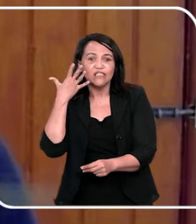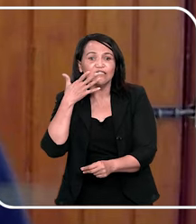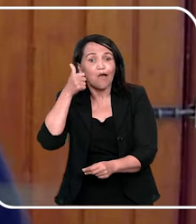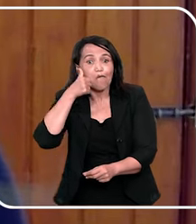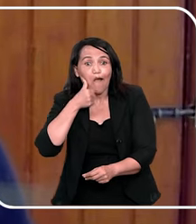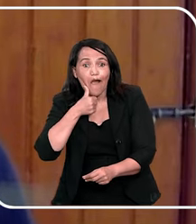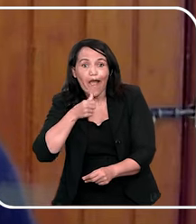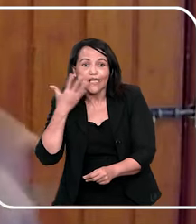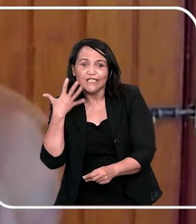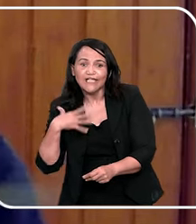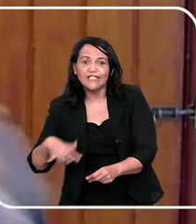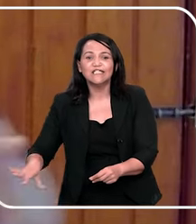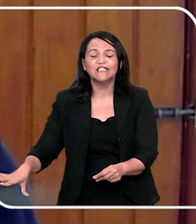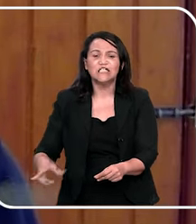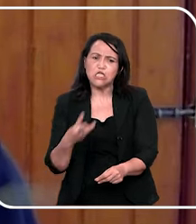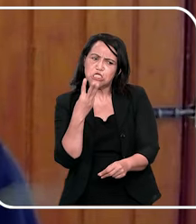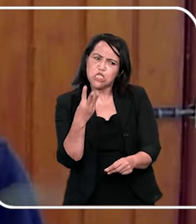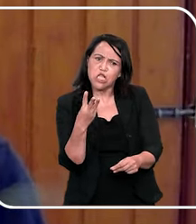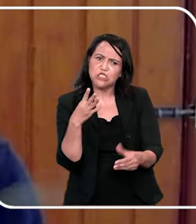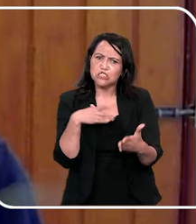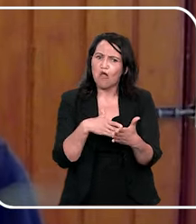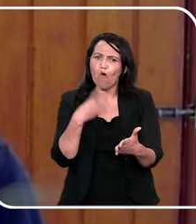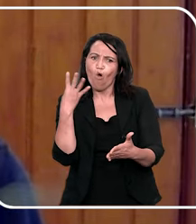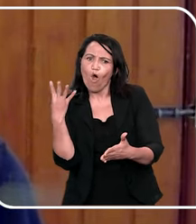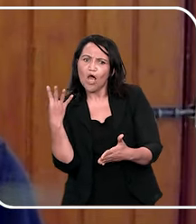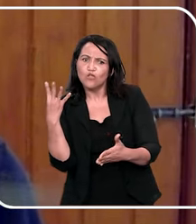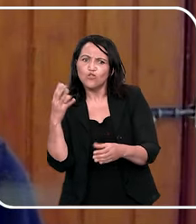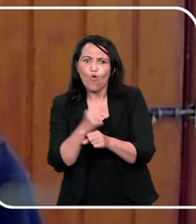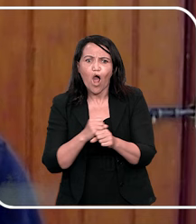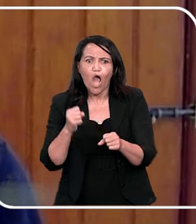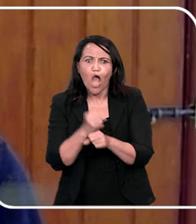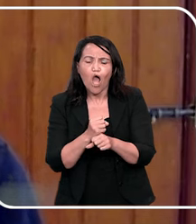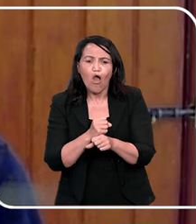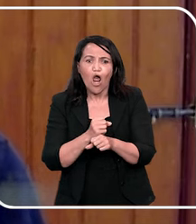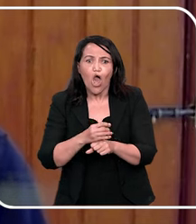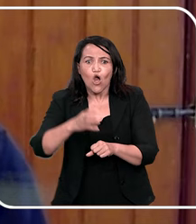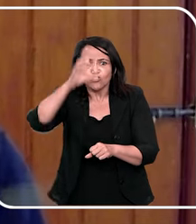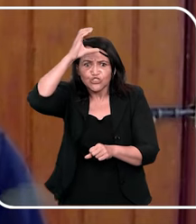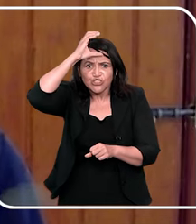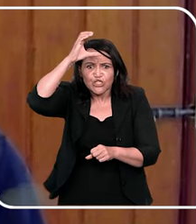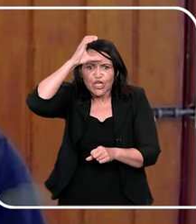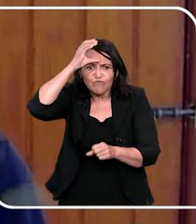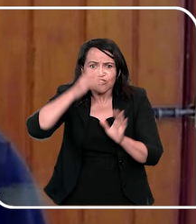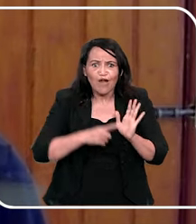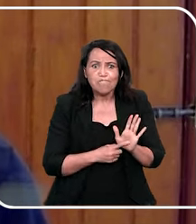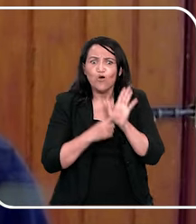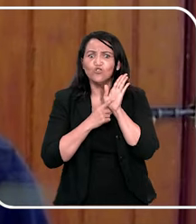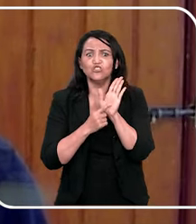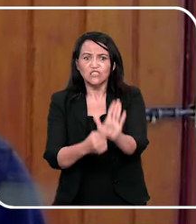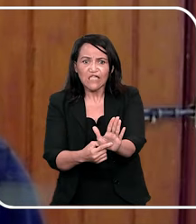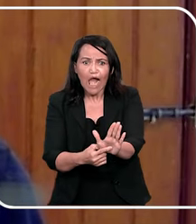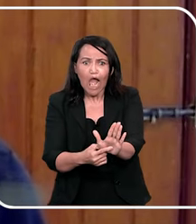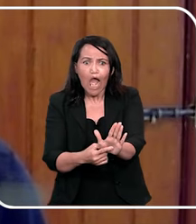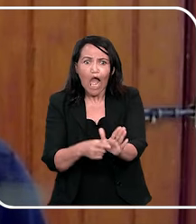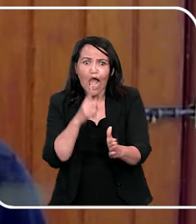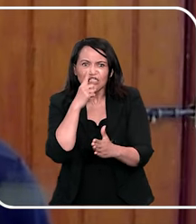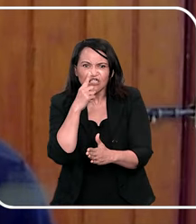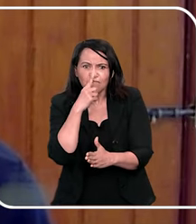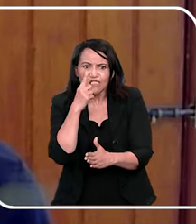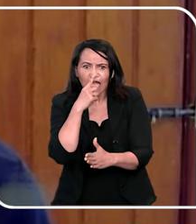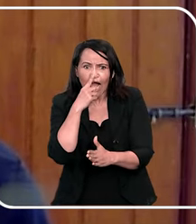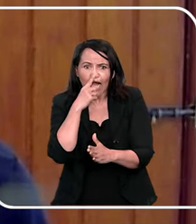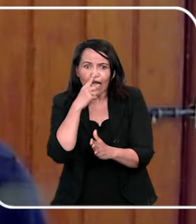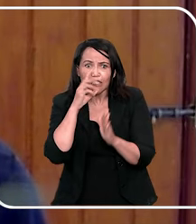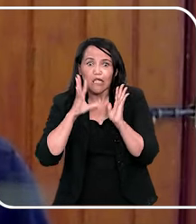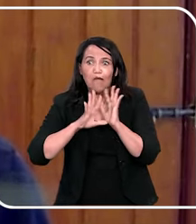menina que eu acolhi, que então estava entre três e quatro anos de idade, falou, tinha, você vai mostrar as partes íntimas dela para todo